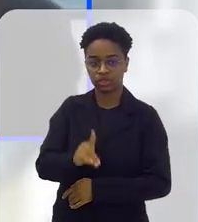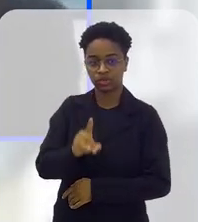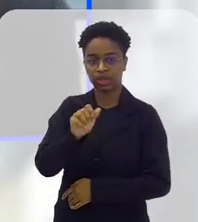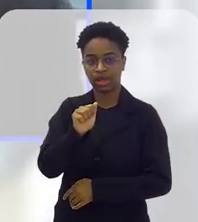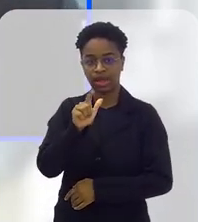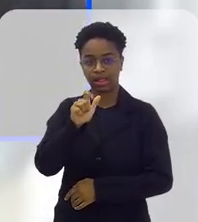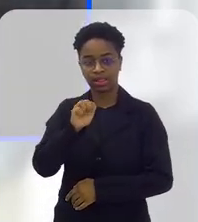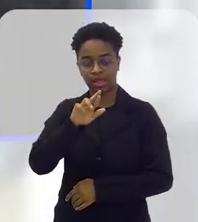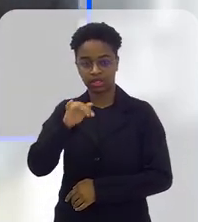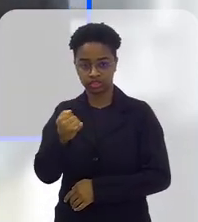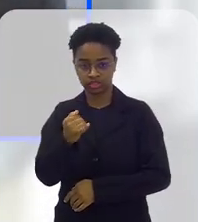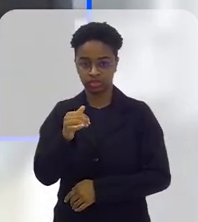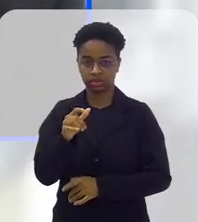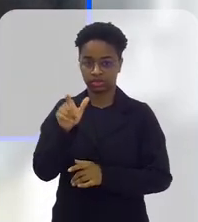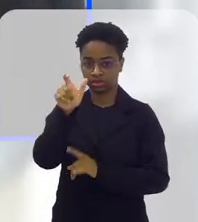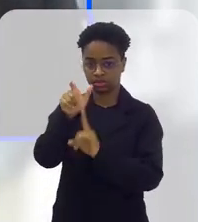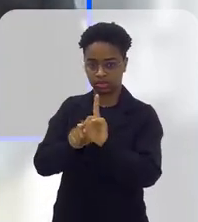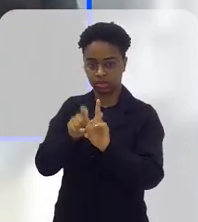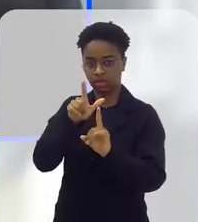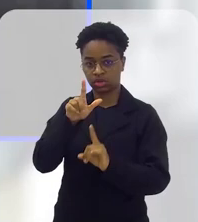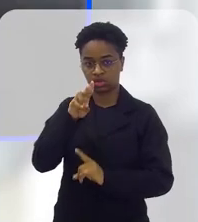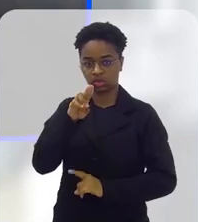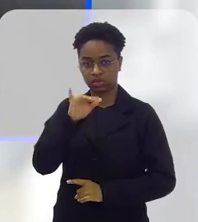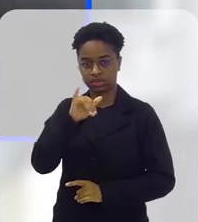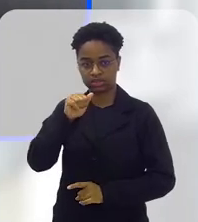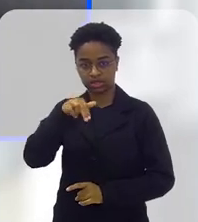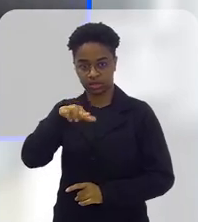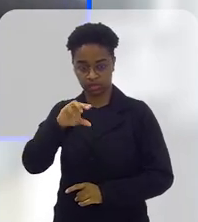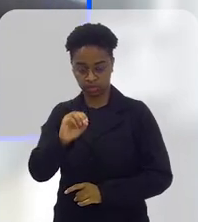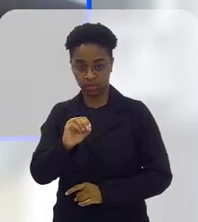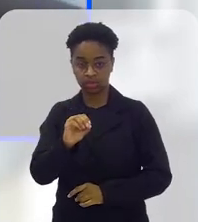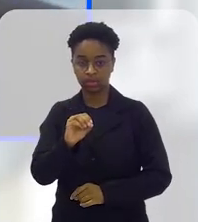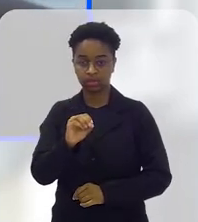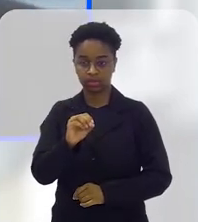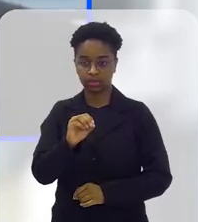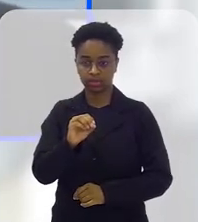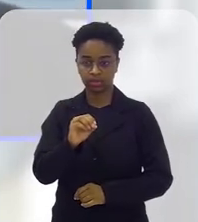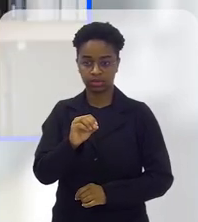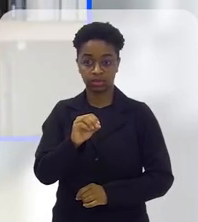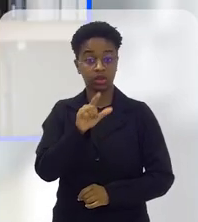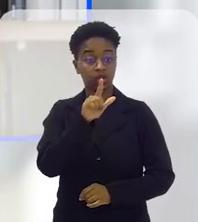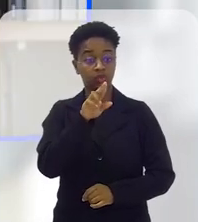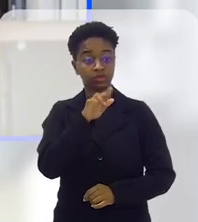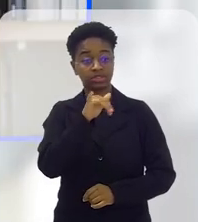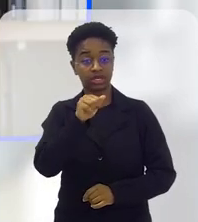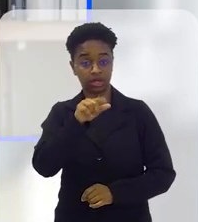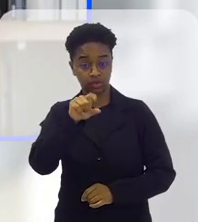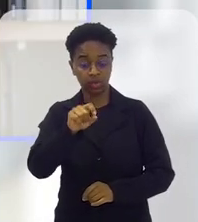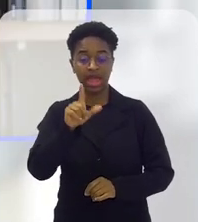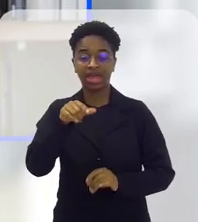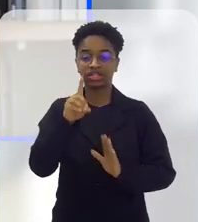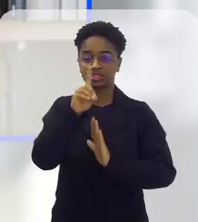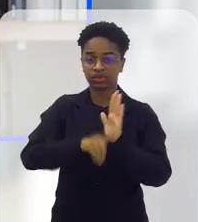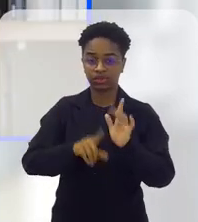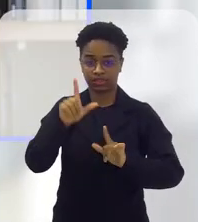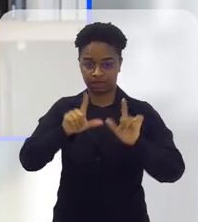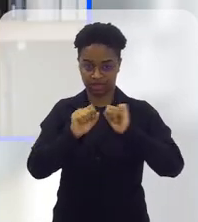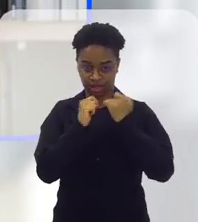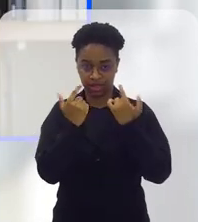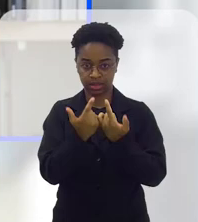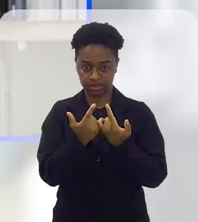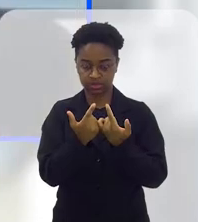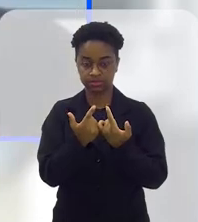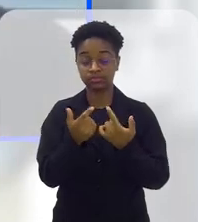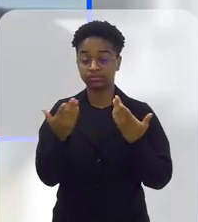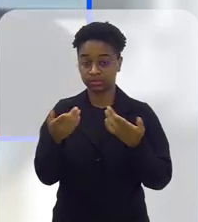diretor da Ares, o senhor Luciano, se eu não me engano, o Luciano Silva, que possa abrir também O Luciano Silva é diretor da TV